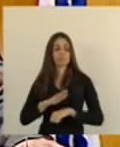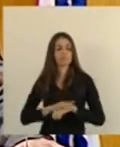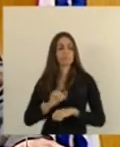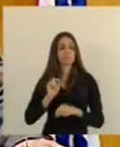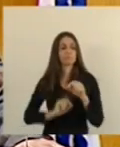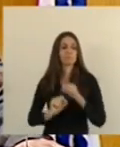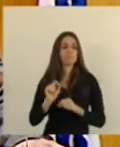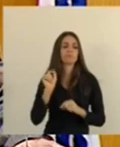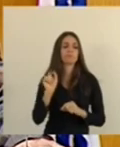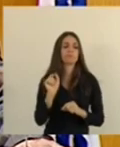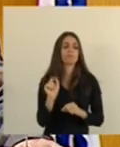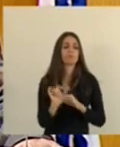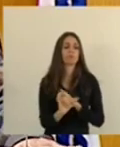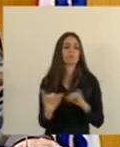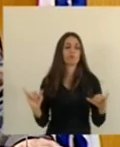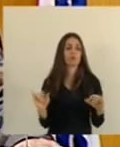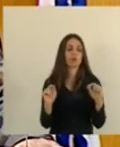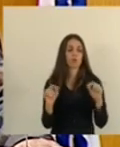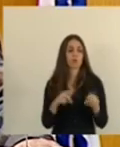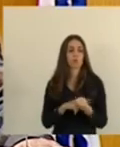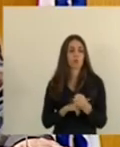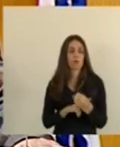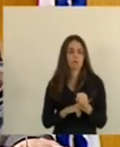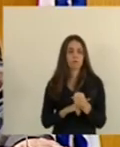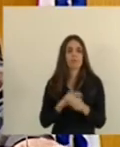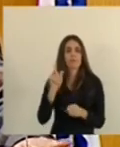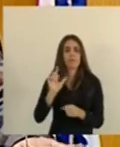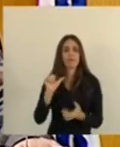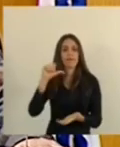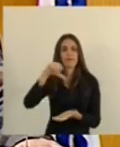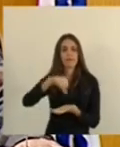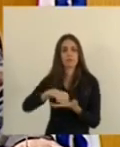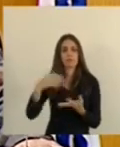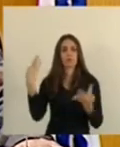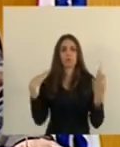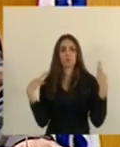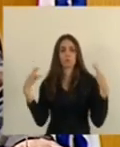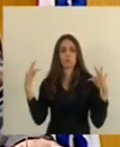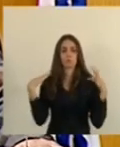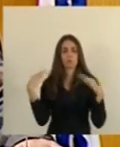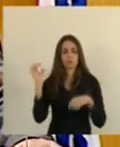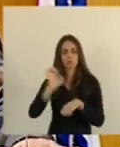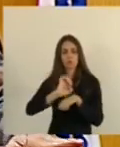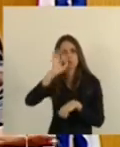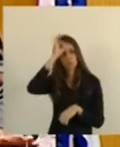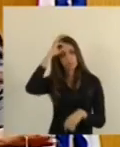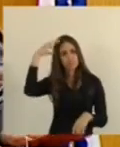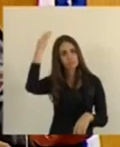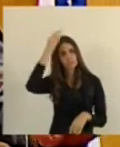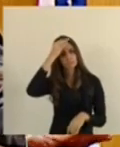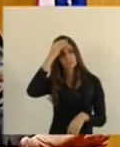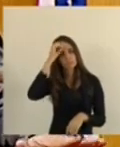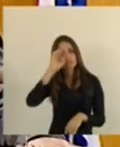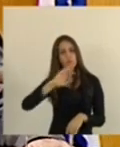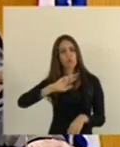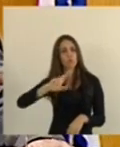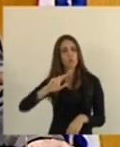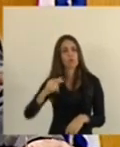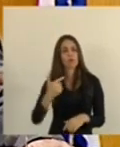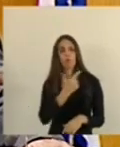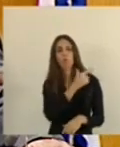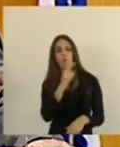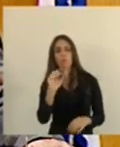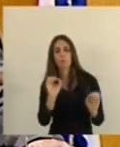que declara Guarapari a capital do turismo do Espírito Santo. Isso não é demérito para nenhuma outra